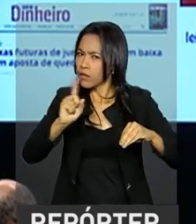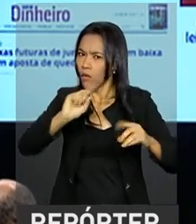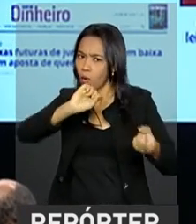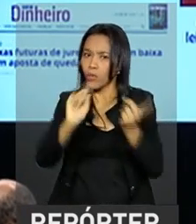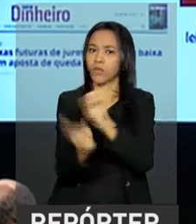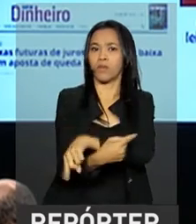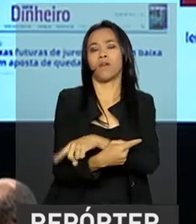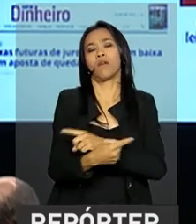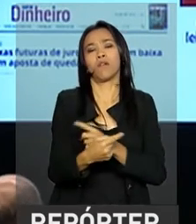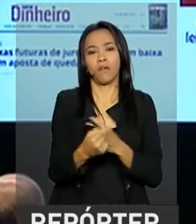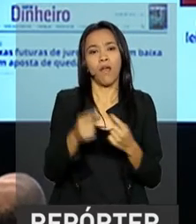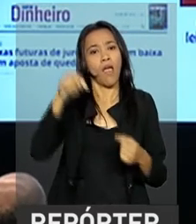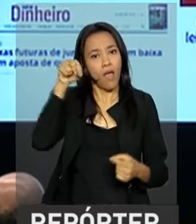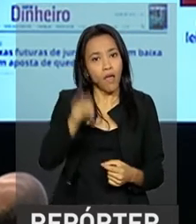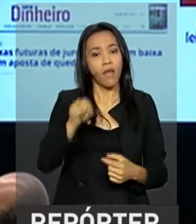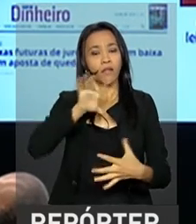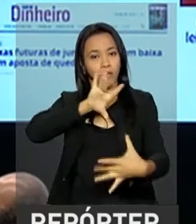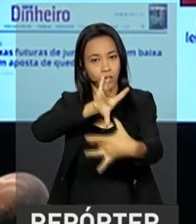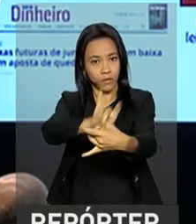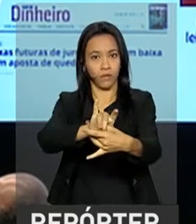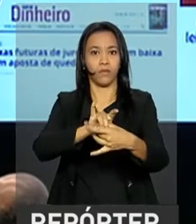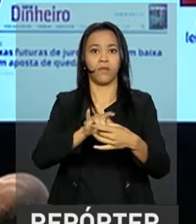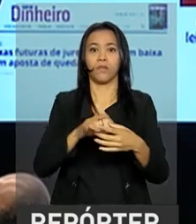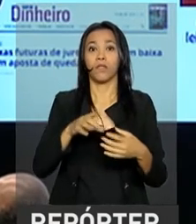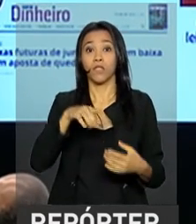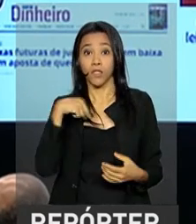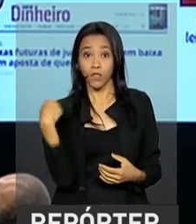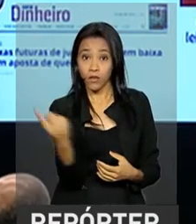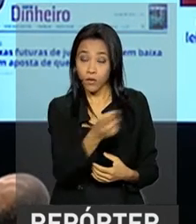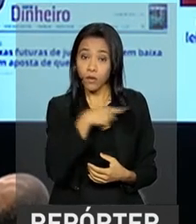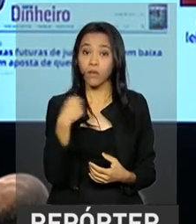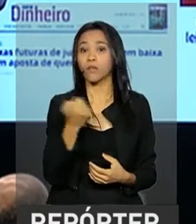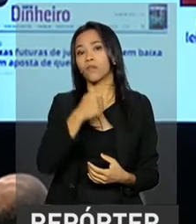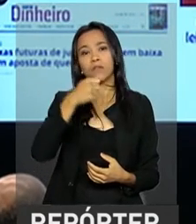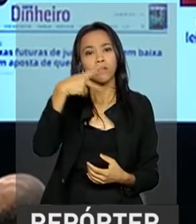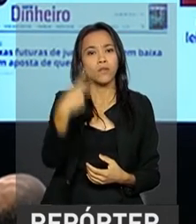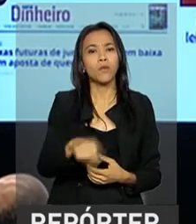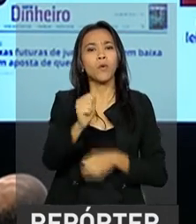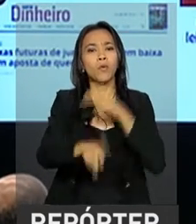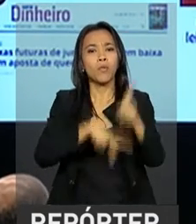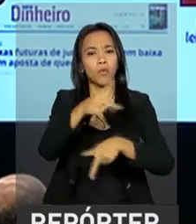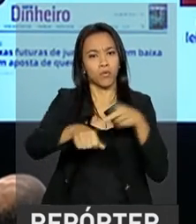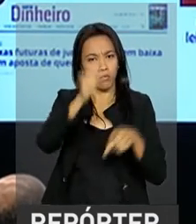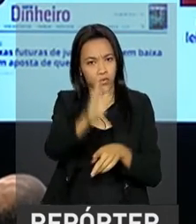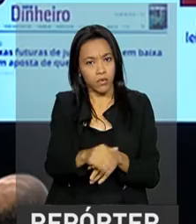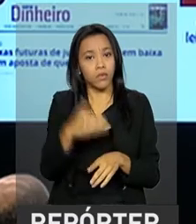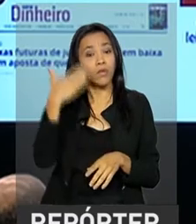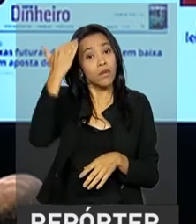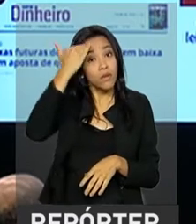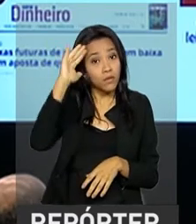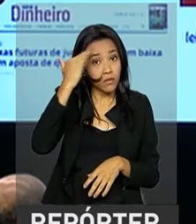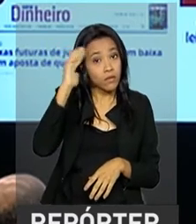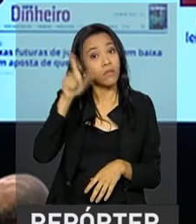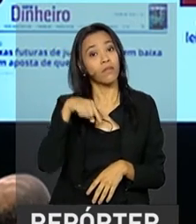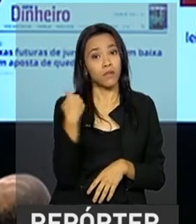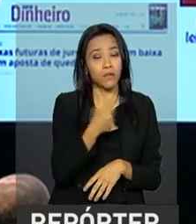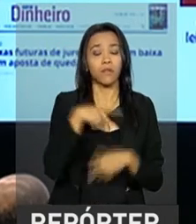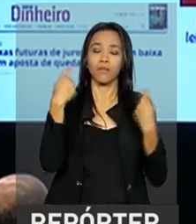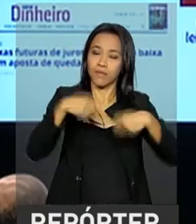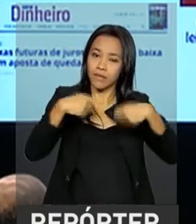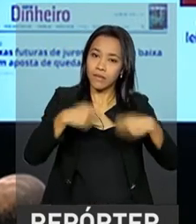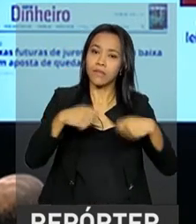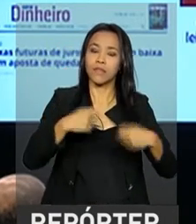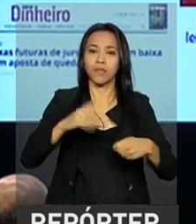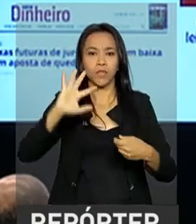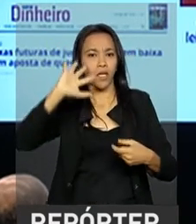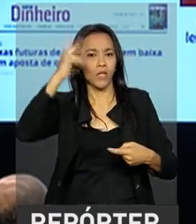É neste momento, nesta gravidade, que todos os brasileiros têm que compreender que nós temos que tomar as